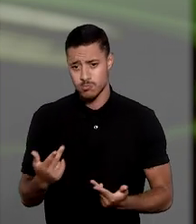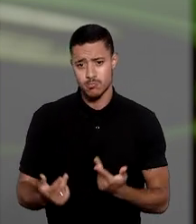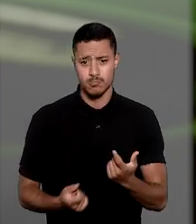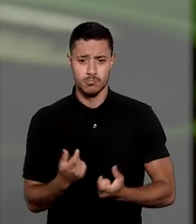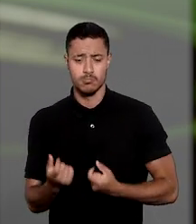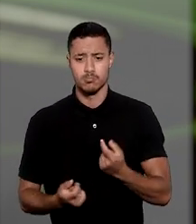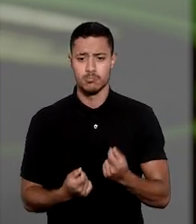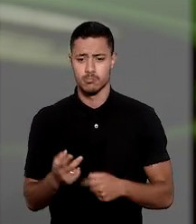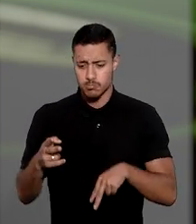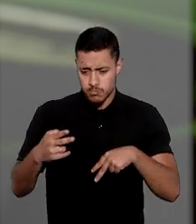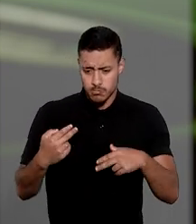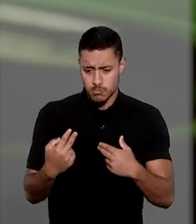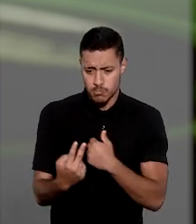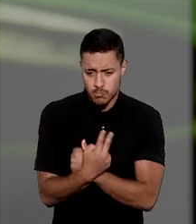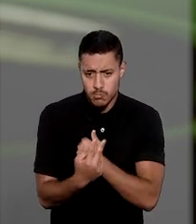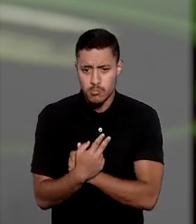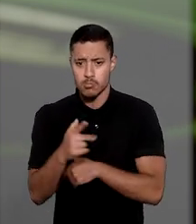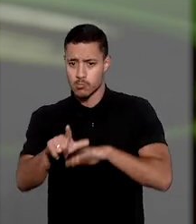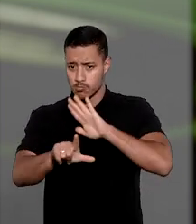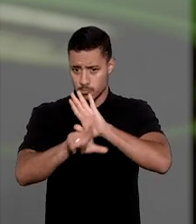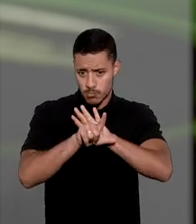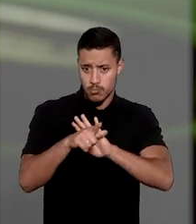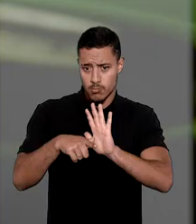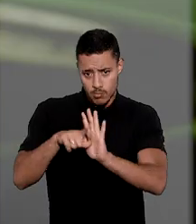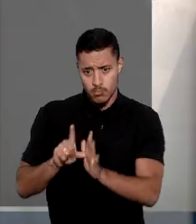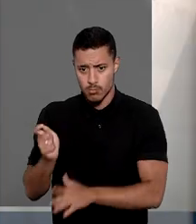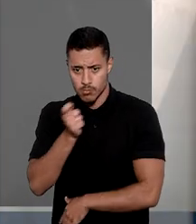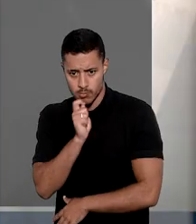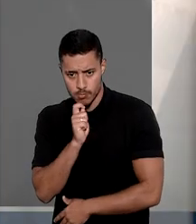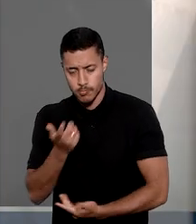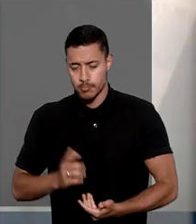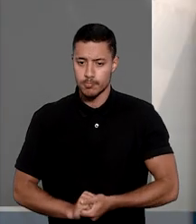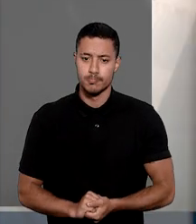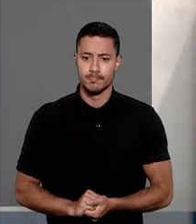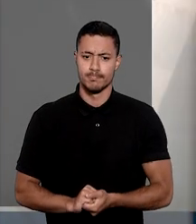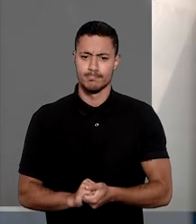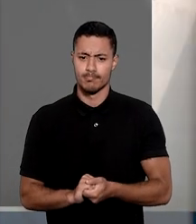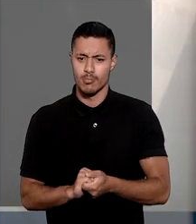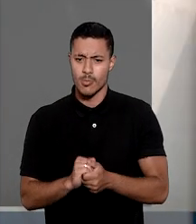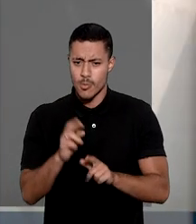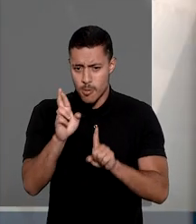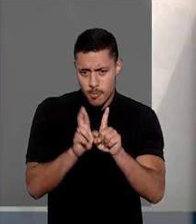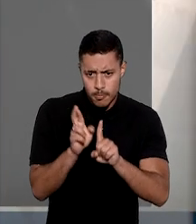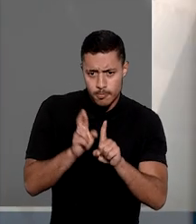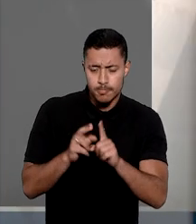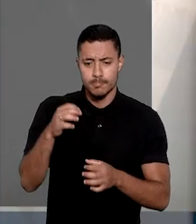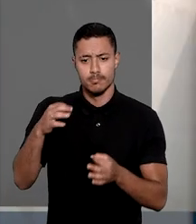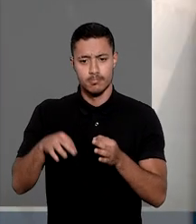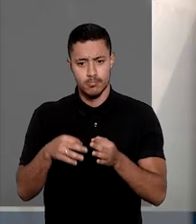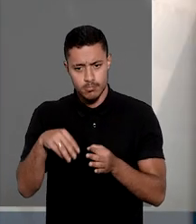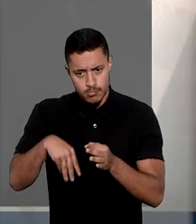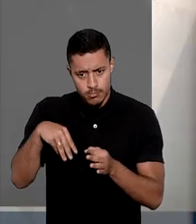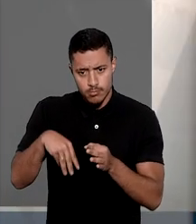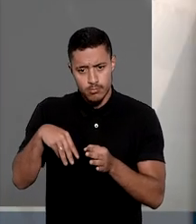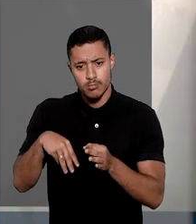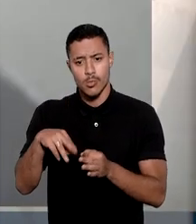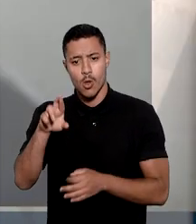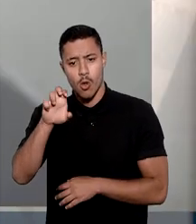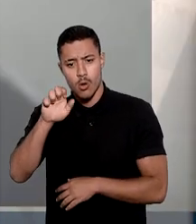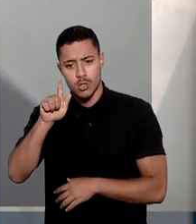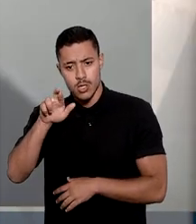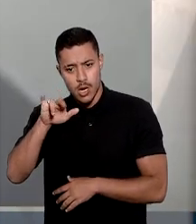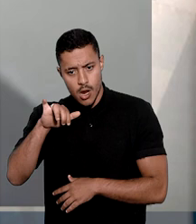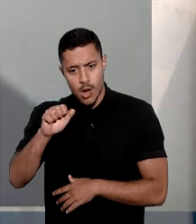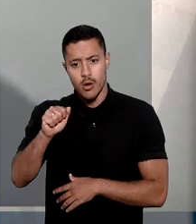jurídico protegido pela legislação antidrogas. Os recursos foram de relatoria dos ministros Rogério Schietti Cruz